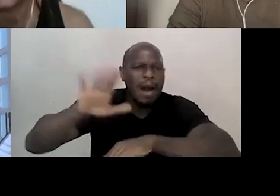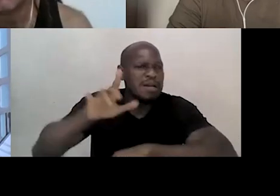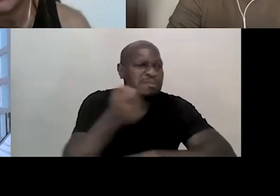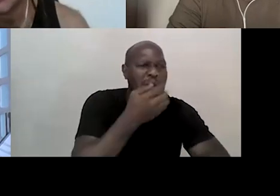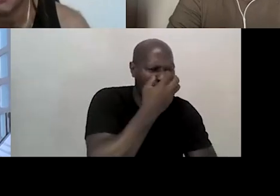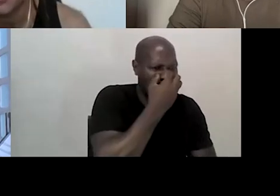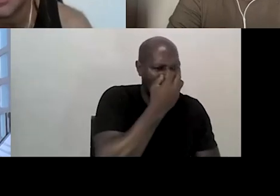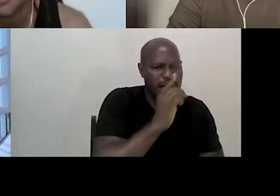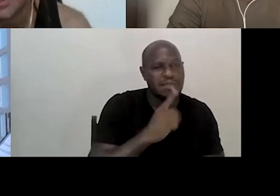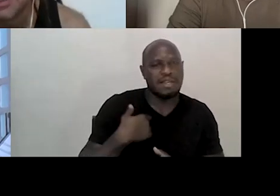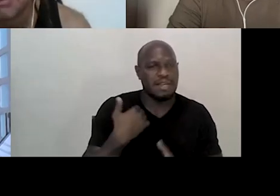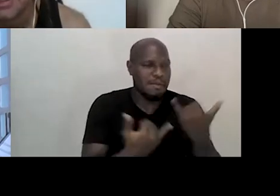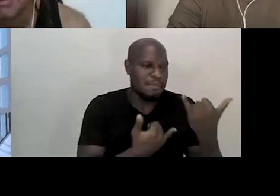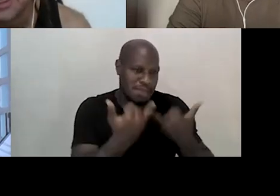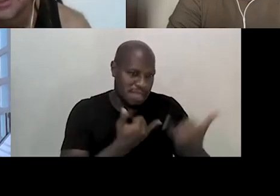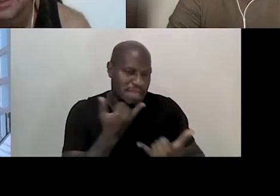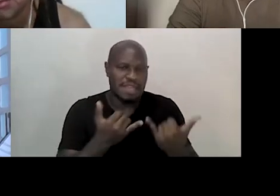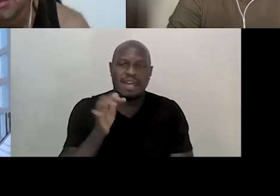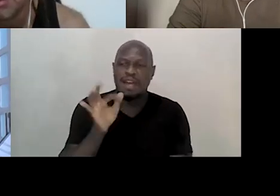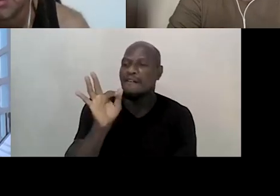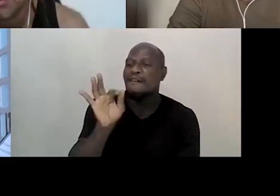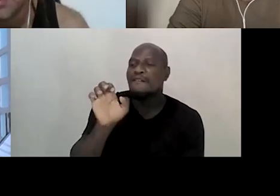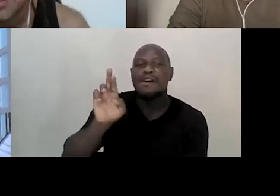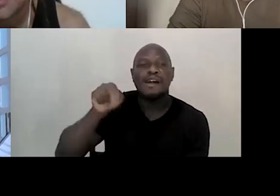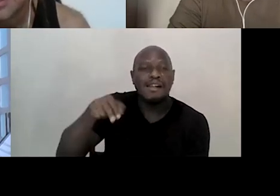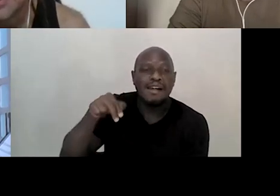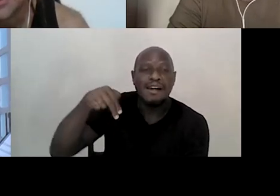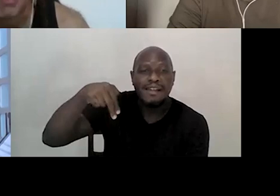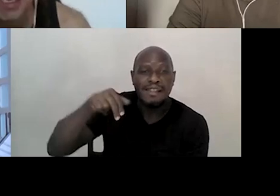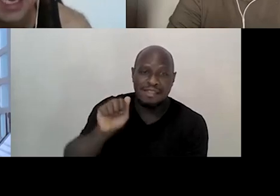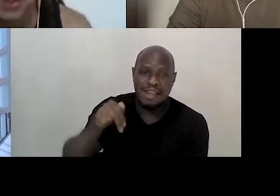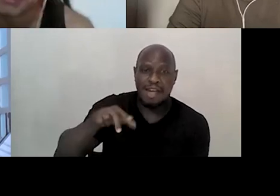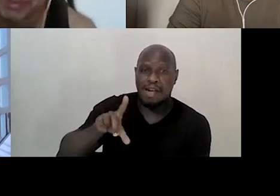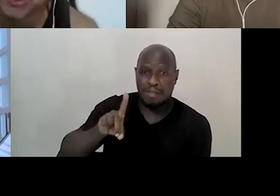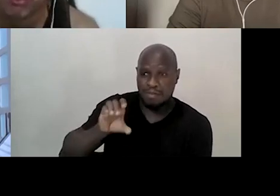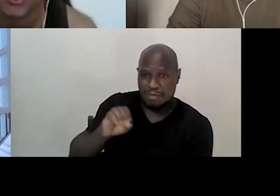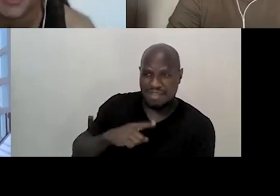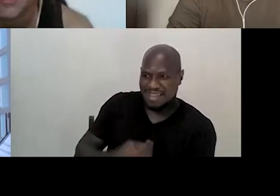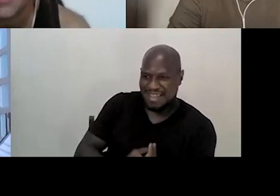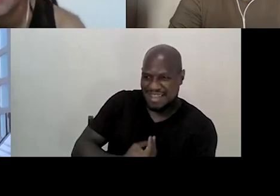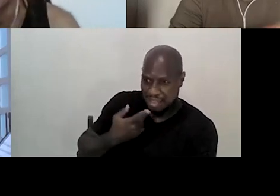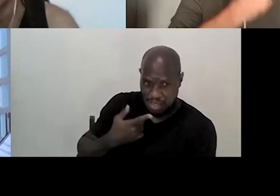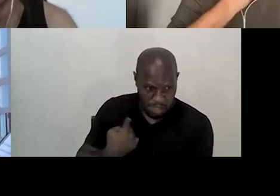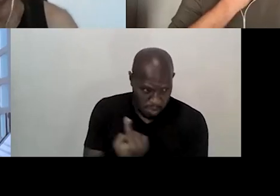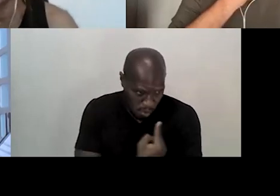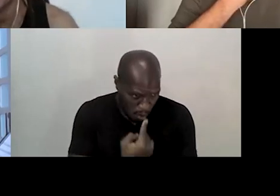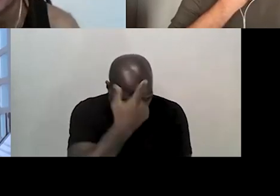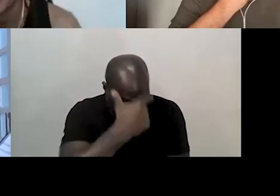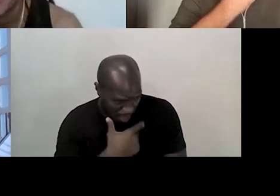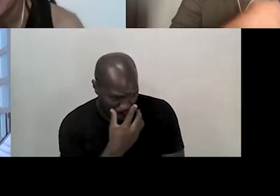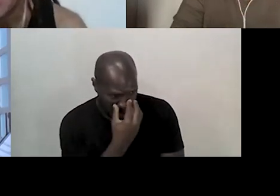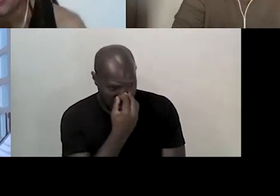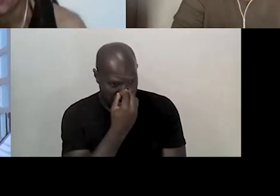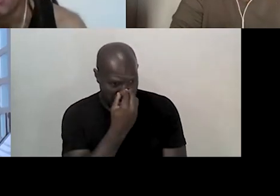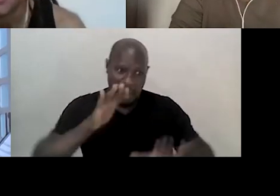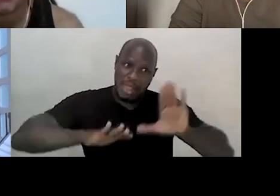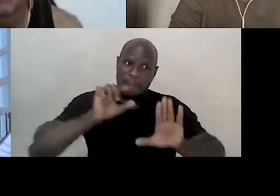a gente até brinca, o Fernando está aí, brinca com... Se a gente é palhaço, depende do autor, depende do autor, gente